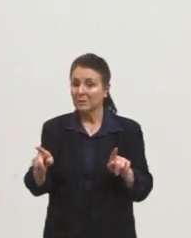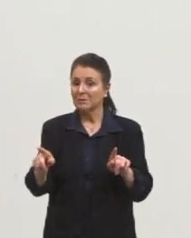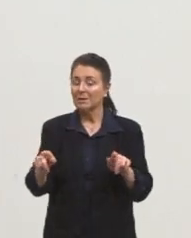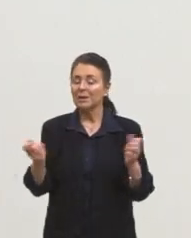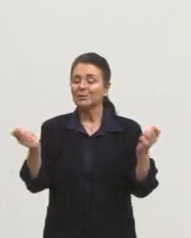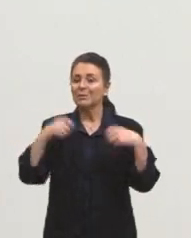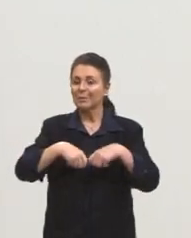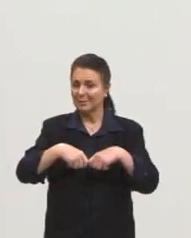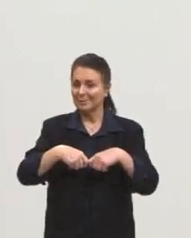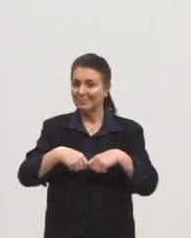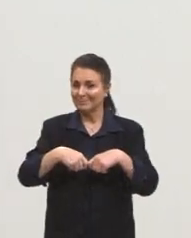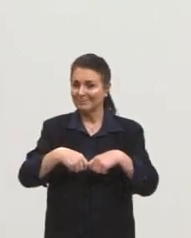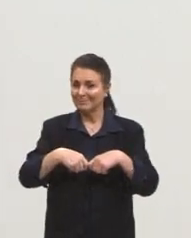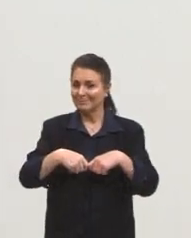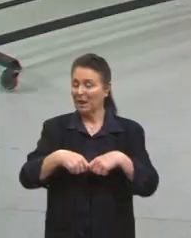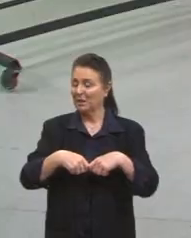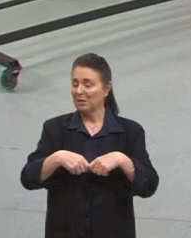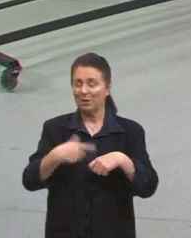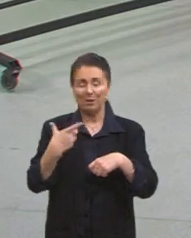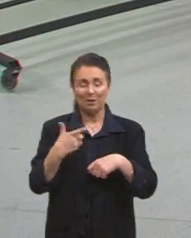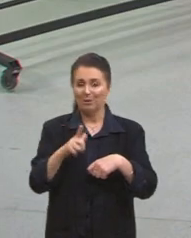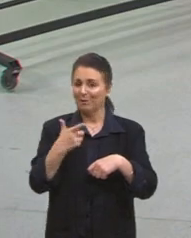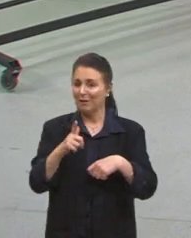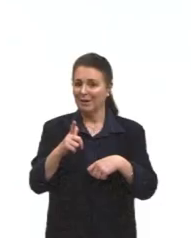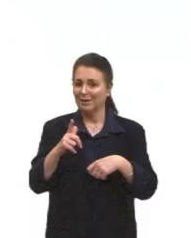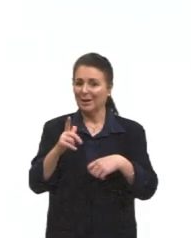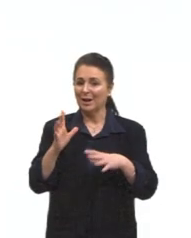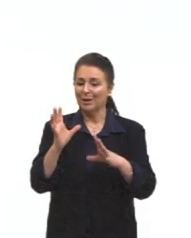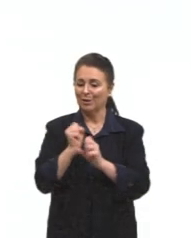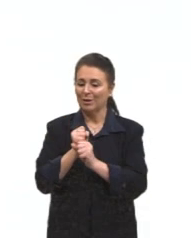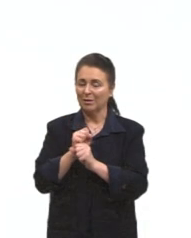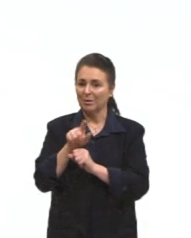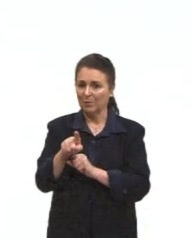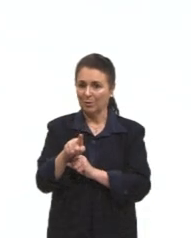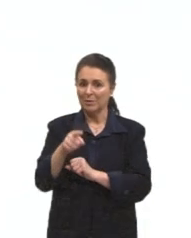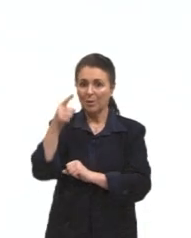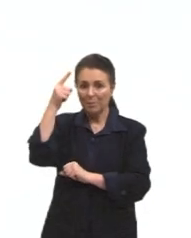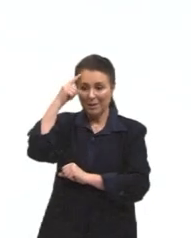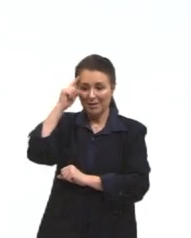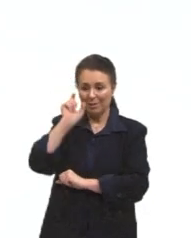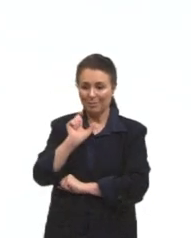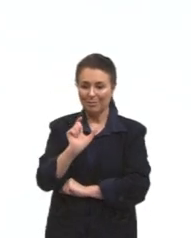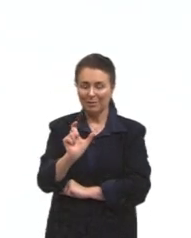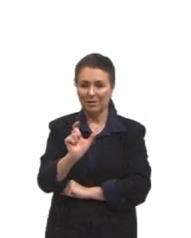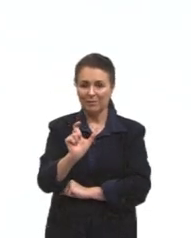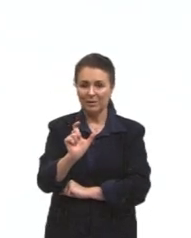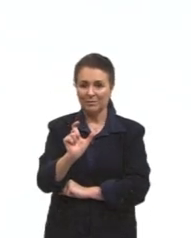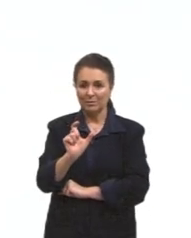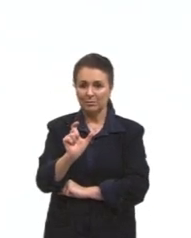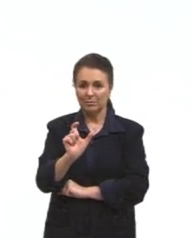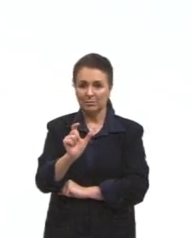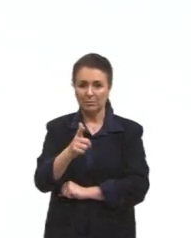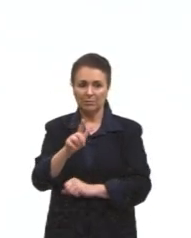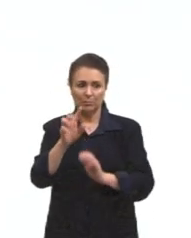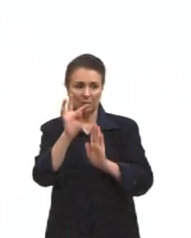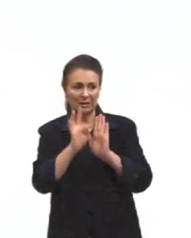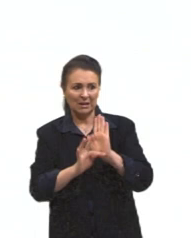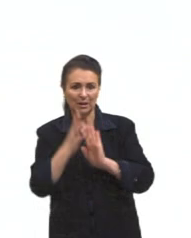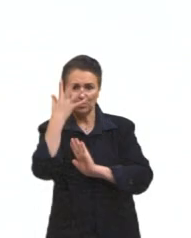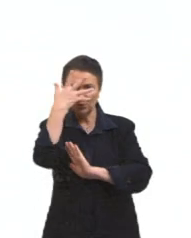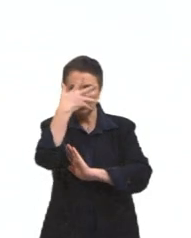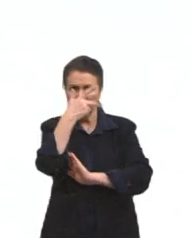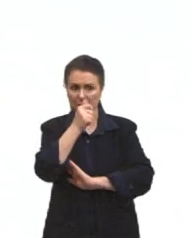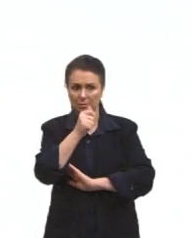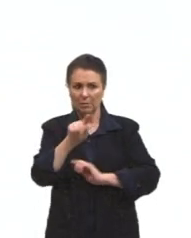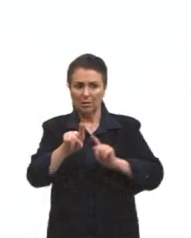e ele não será nota mil. Então, a ideia de pensar na elitização da palavra é pensar que vou deixar o texto bonito, mas